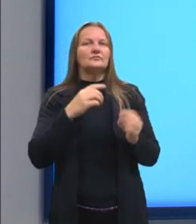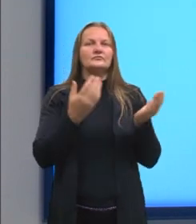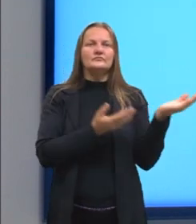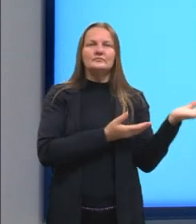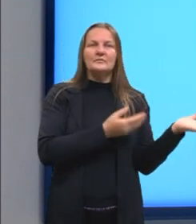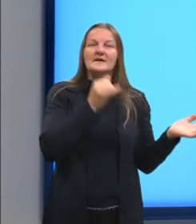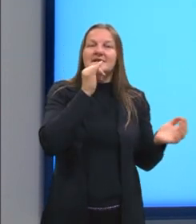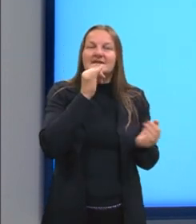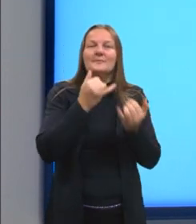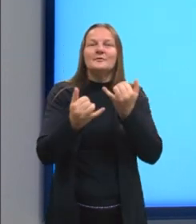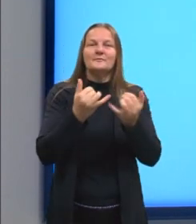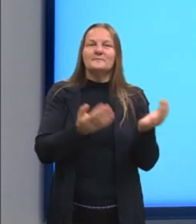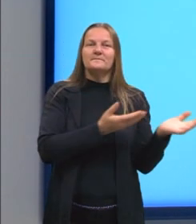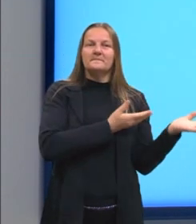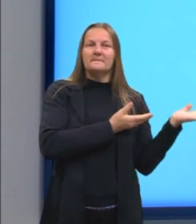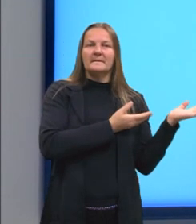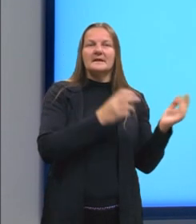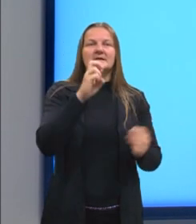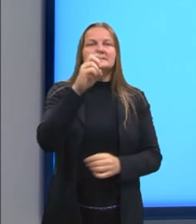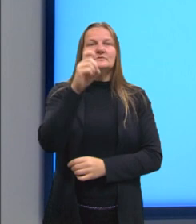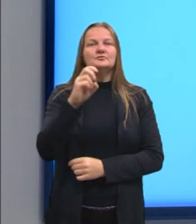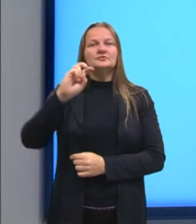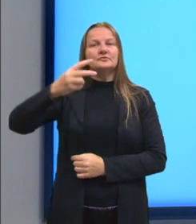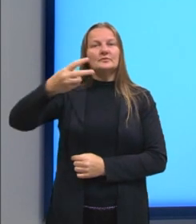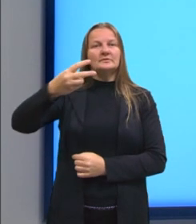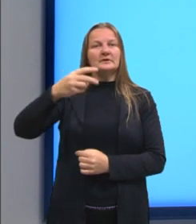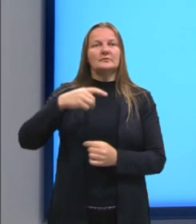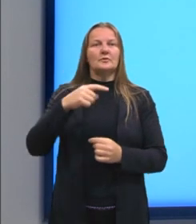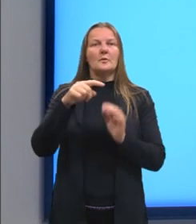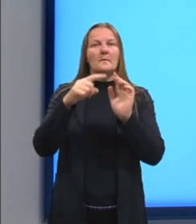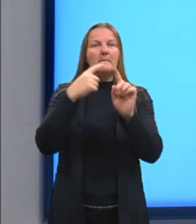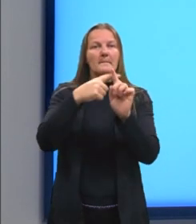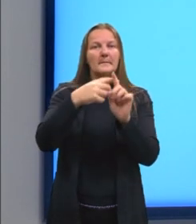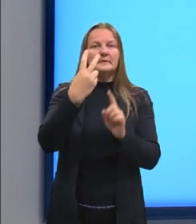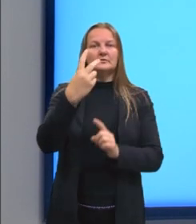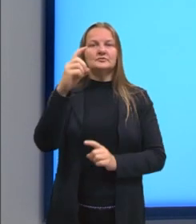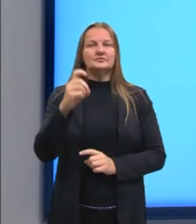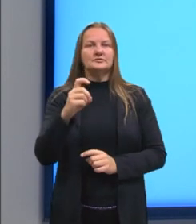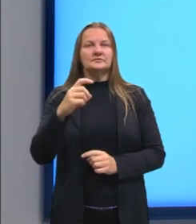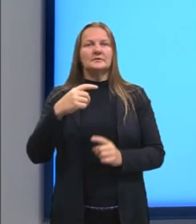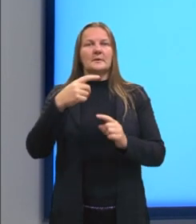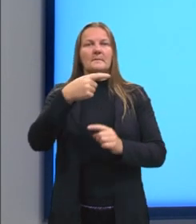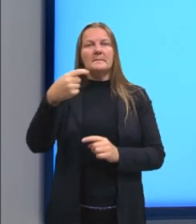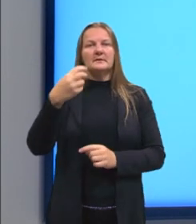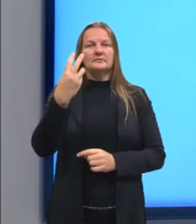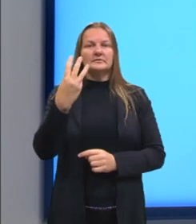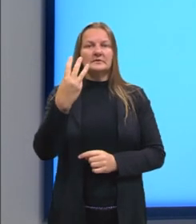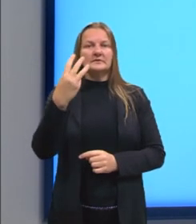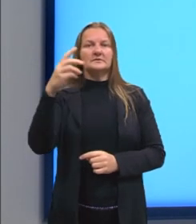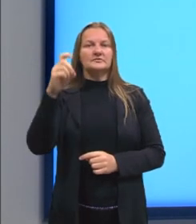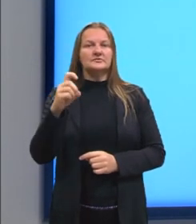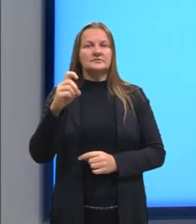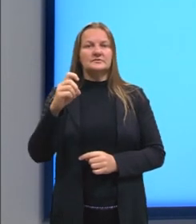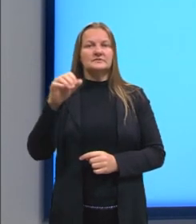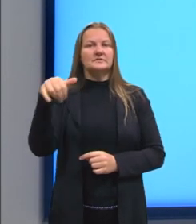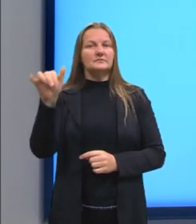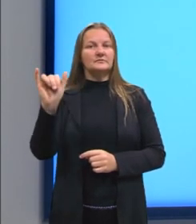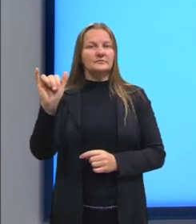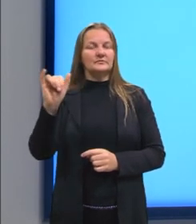vocês um exemplo. 5x² mais 2x menos 3xy.